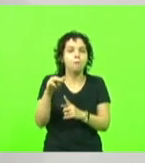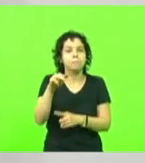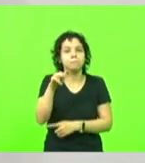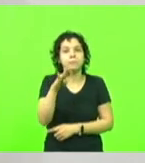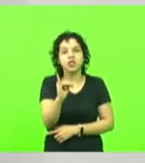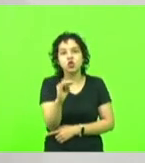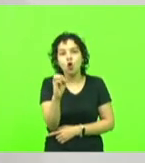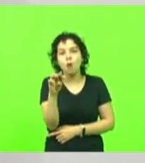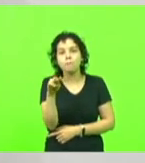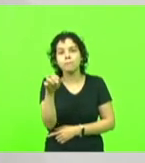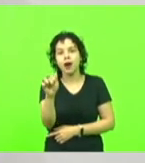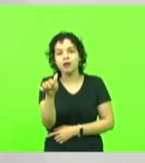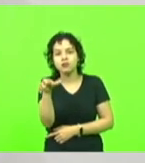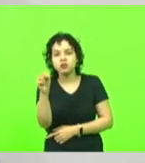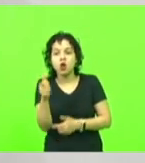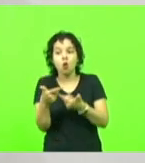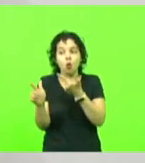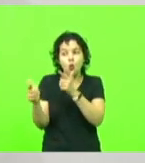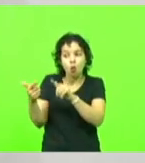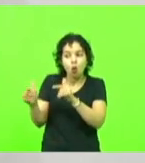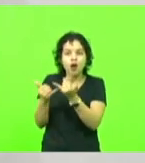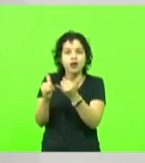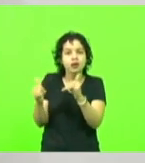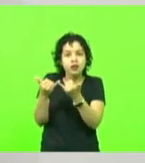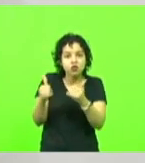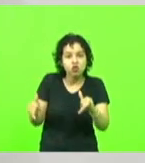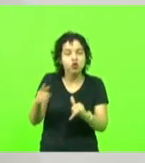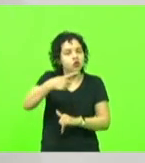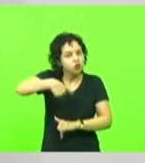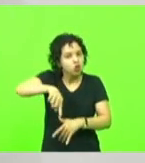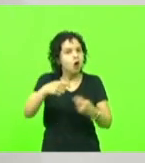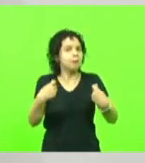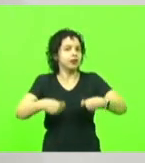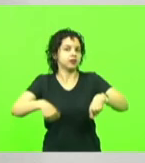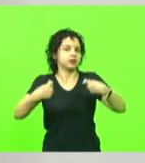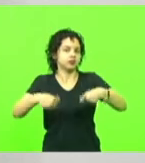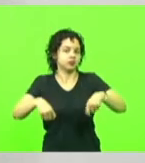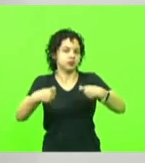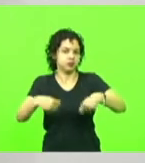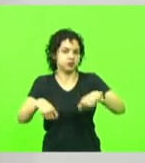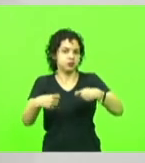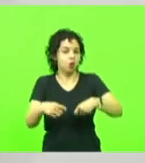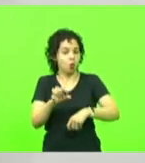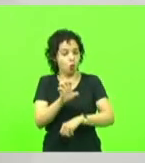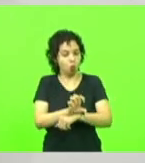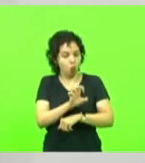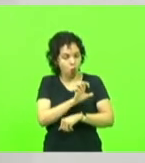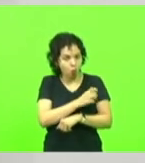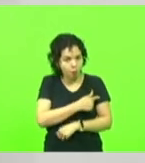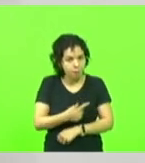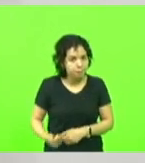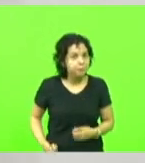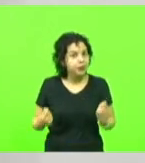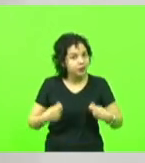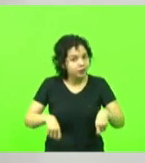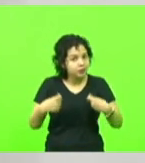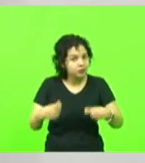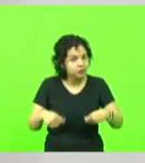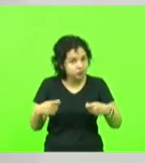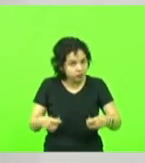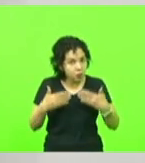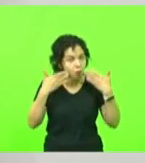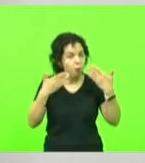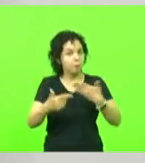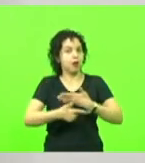renováveis que nós precisamos de fato, com que o Estado possa assumir o seu papel essencial nesse